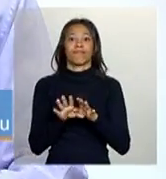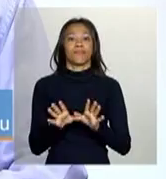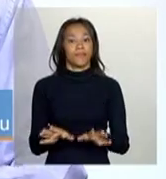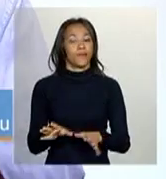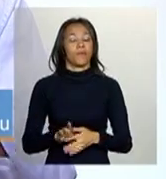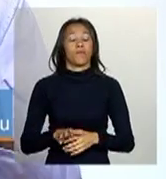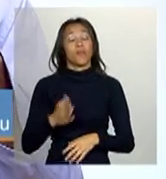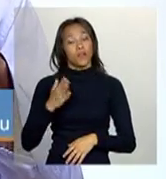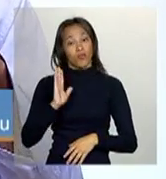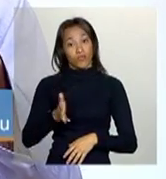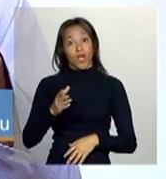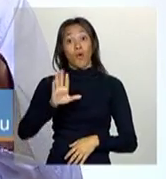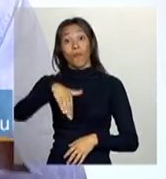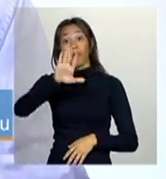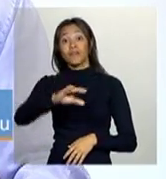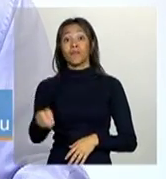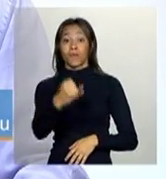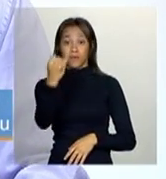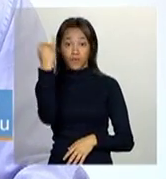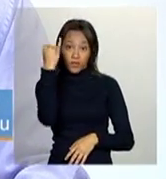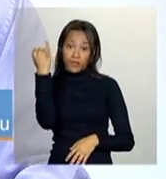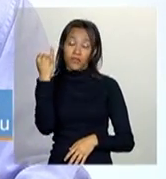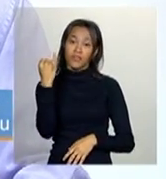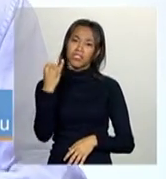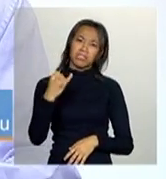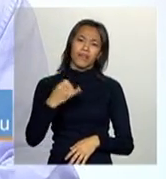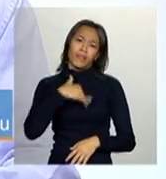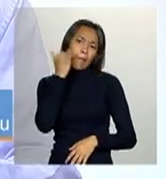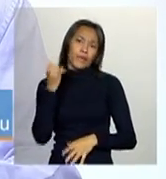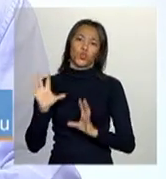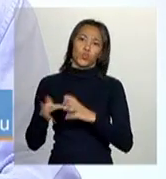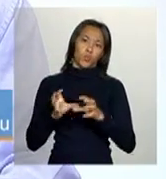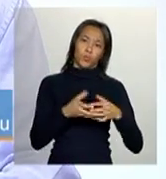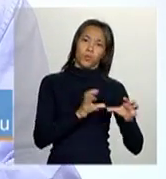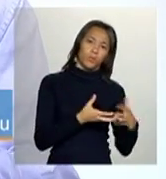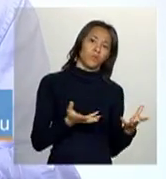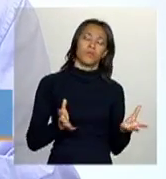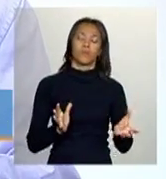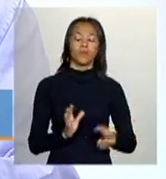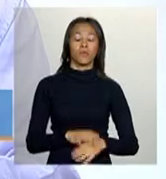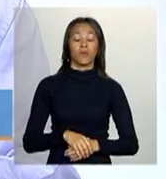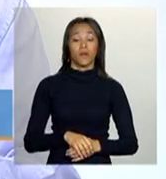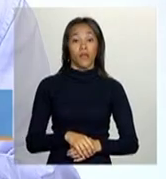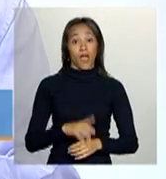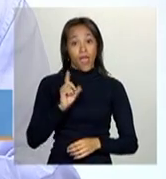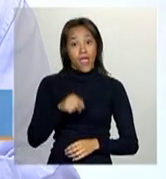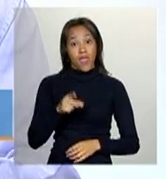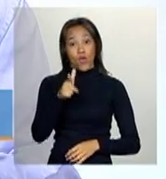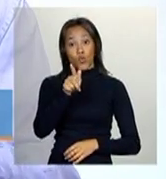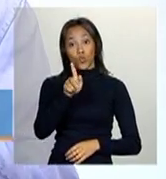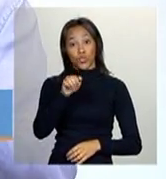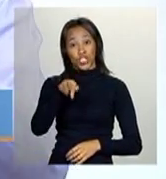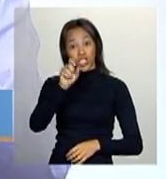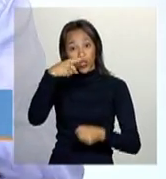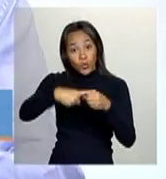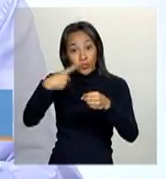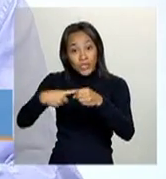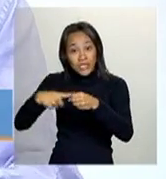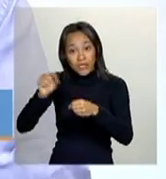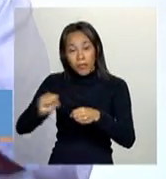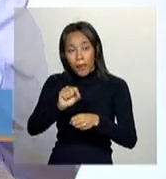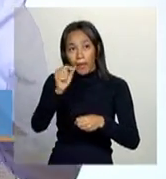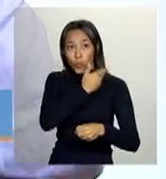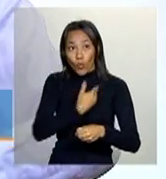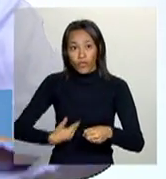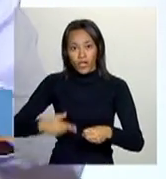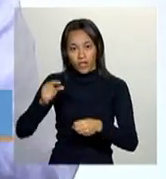como disse, o mais importante de tudo, independente do grupo, é o gestor municipal, e não só o gestor